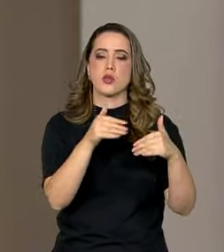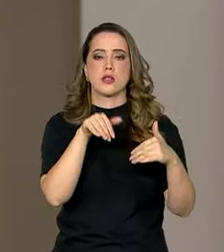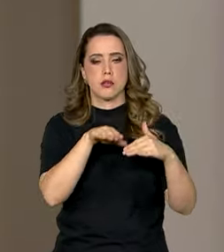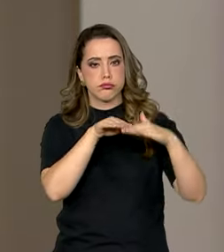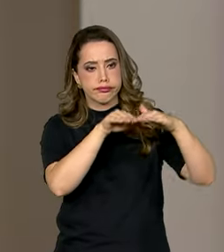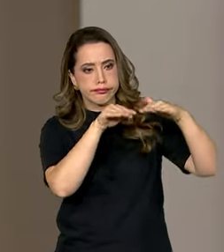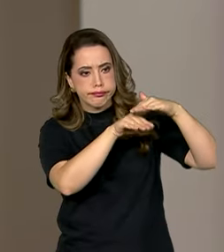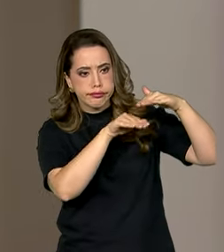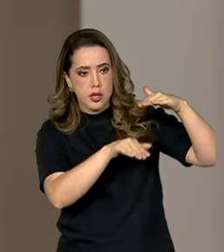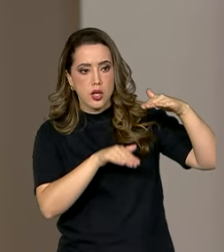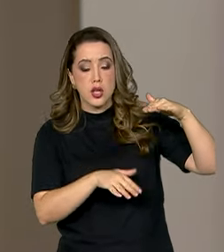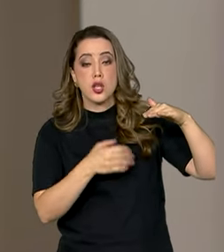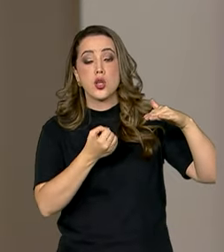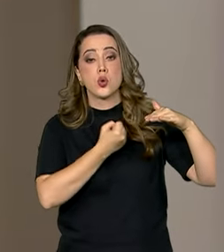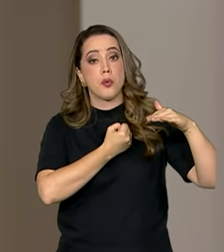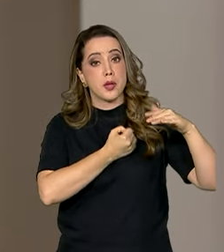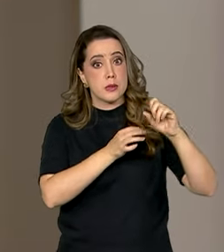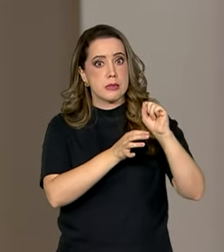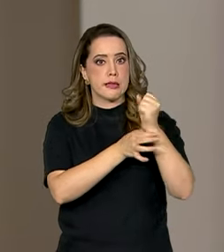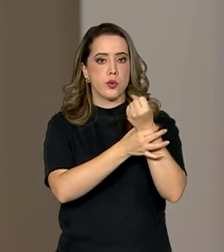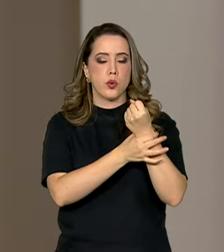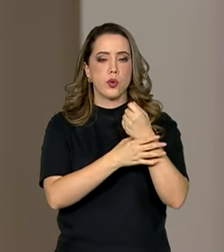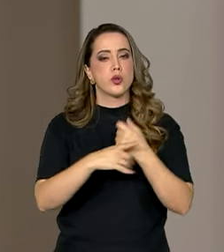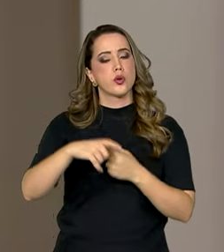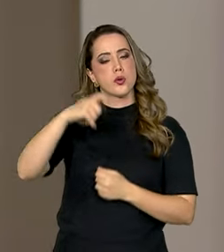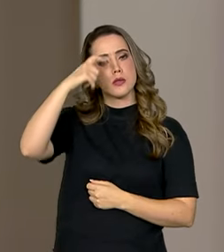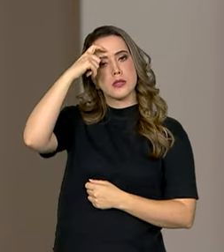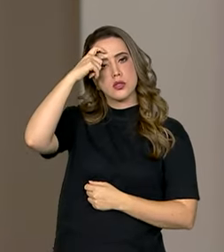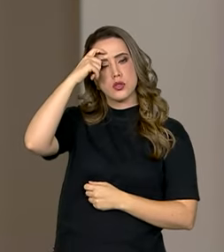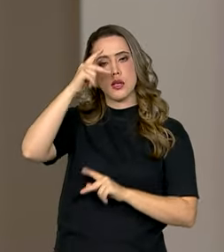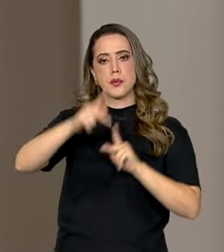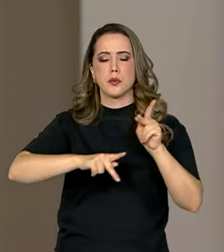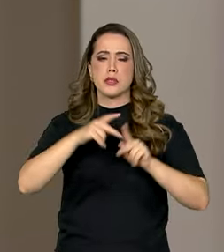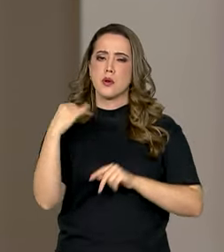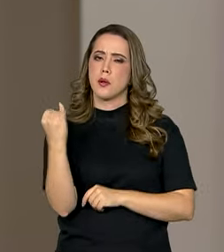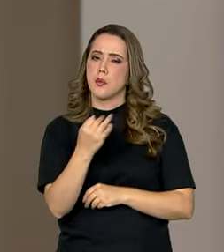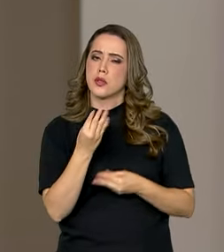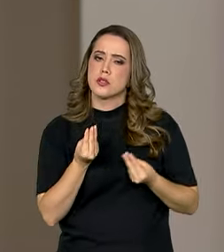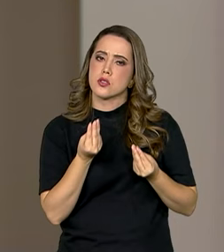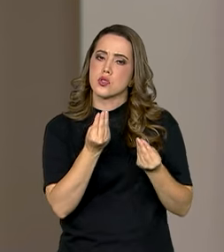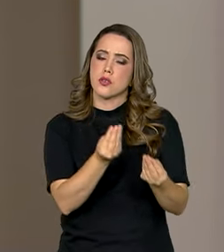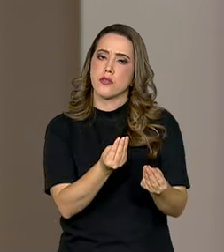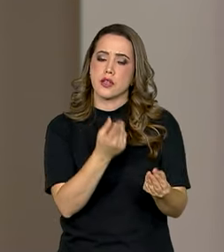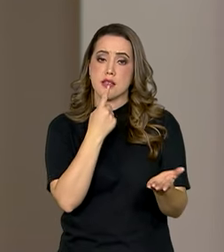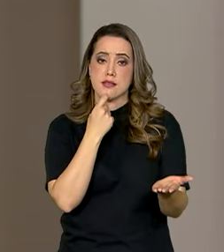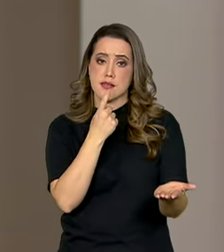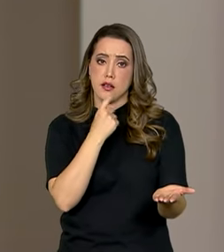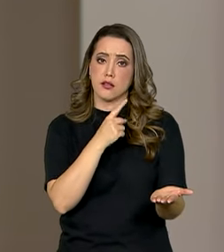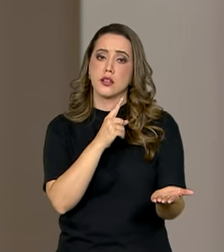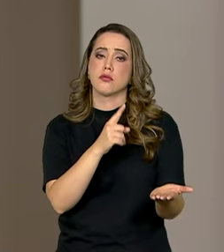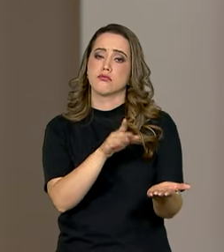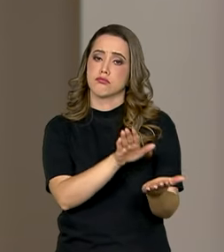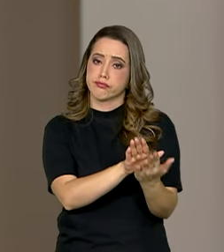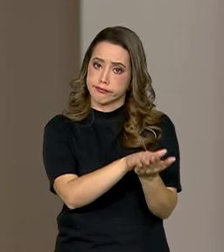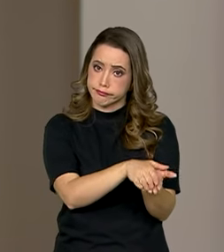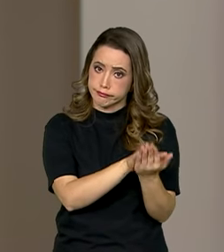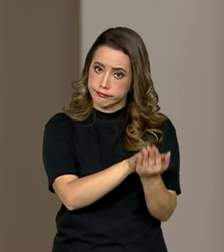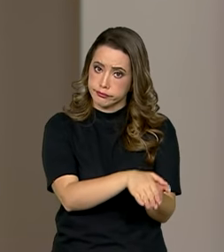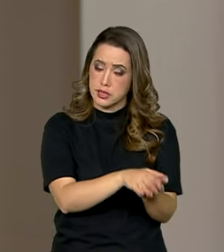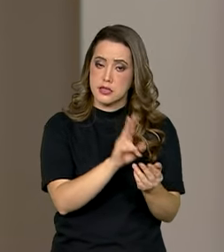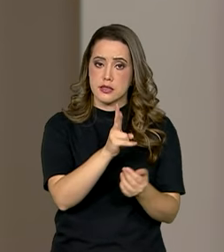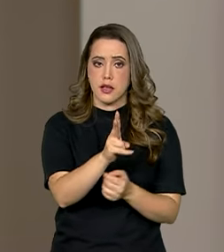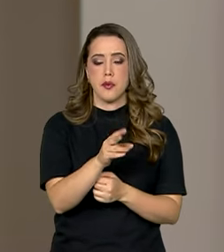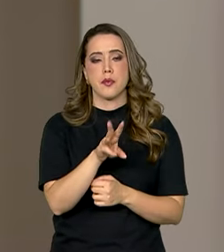estoques em níveis seguros e conscientizar a população sobre a importância de doar regularmente. Esses são os objetivos da